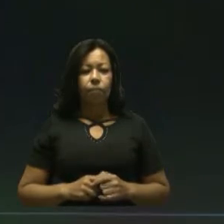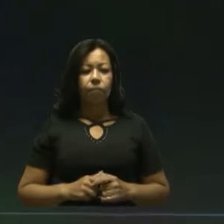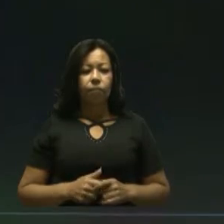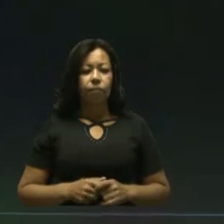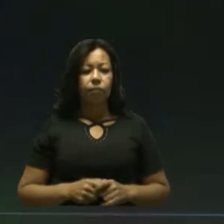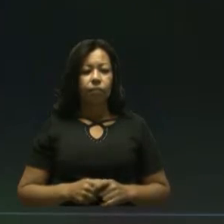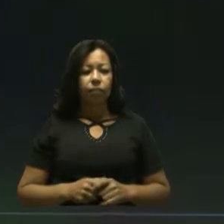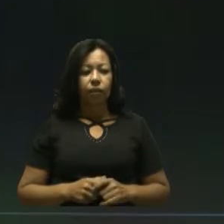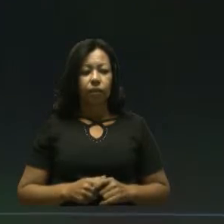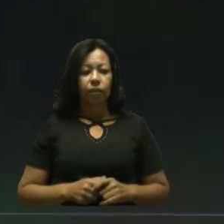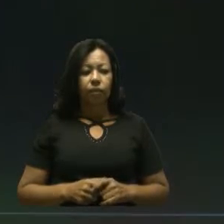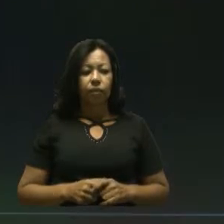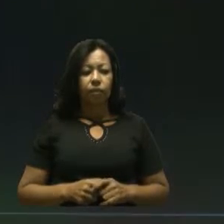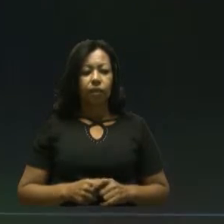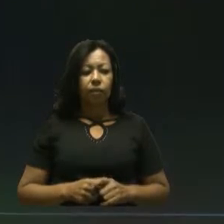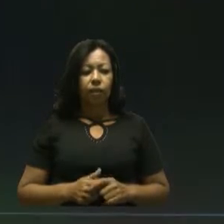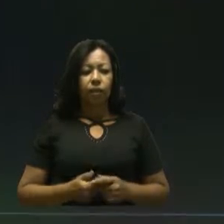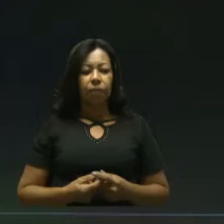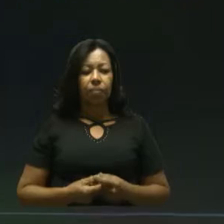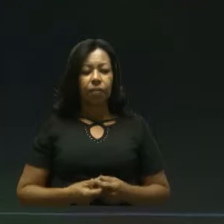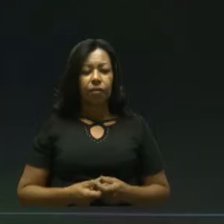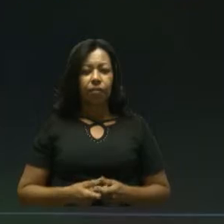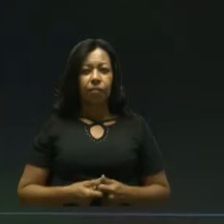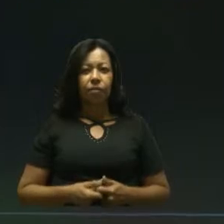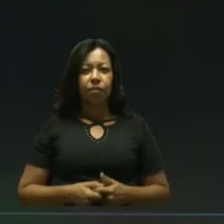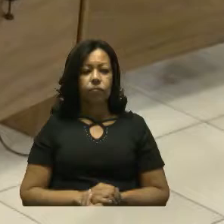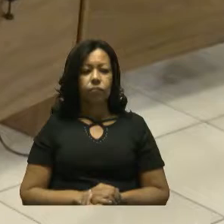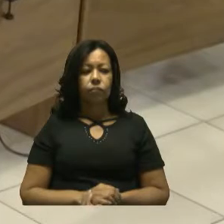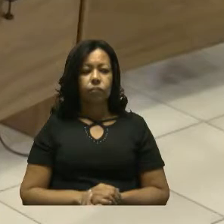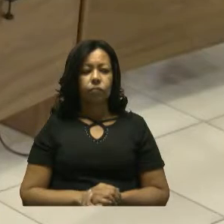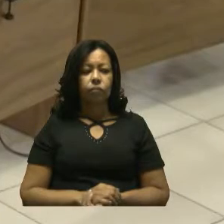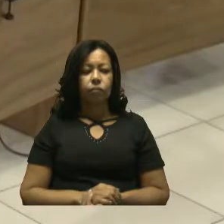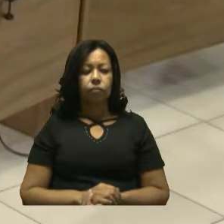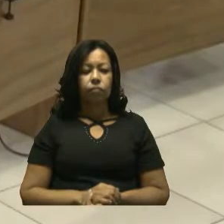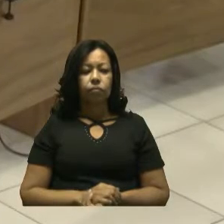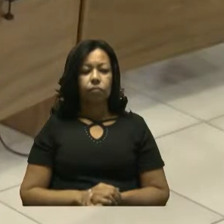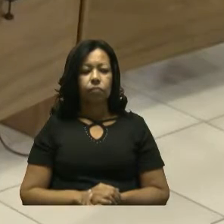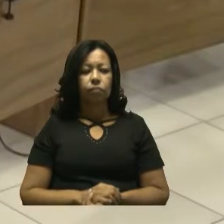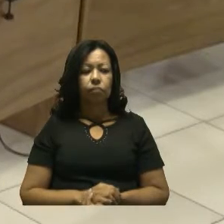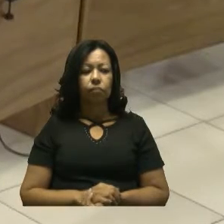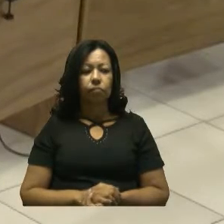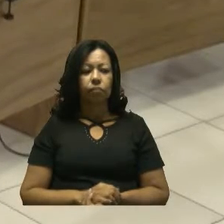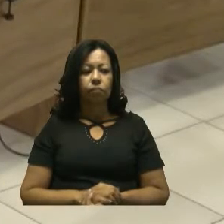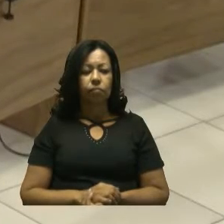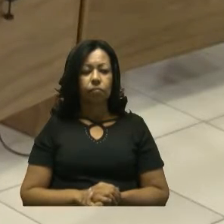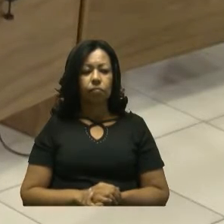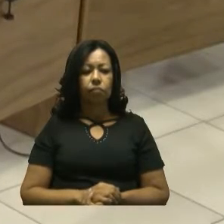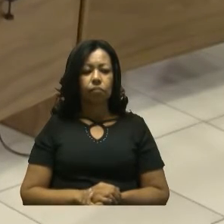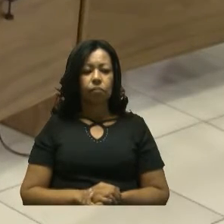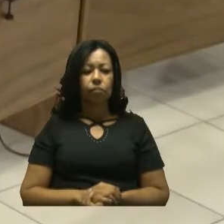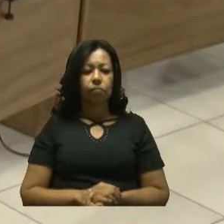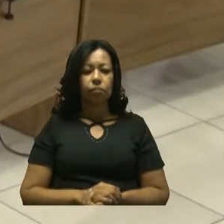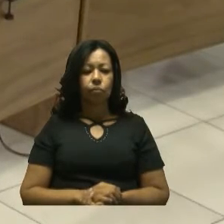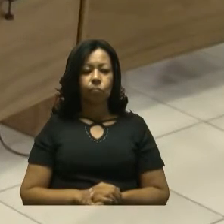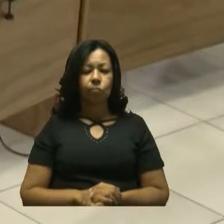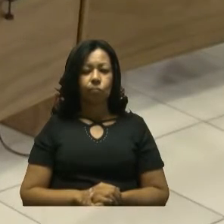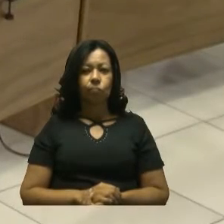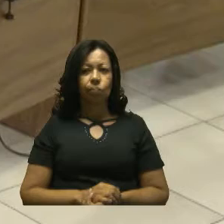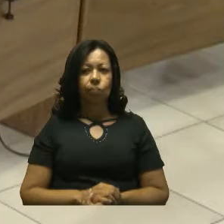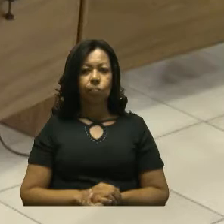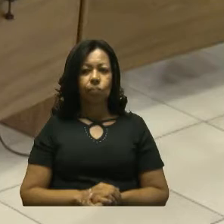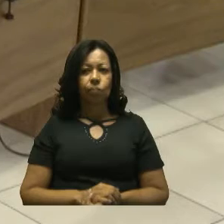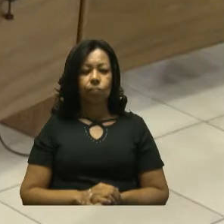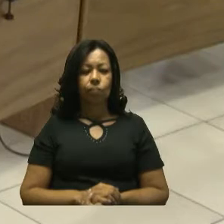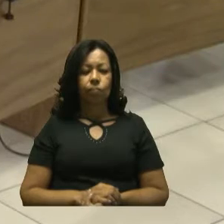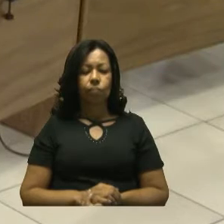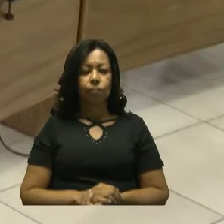Matemática, nos anos iniciais do ensino fundamental. O projeto de lei complementar, de autoria do prefeito municipal,